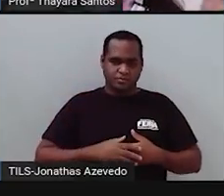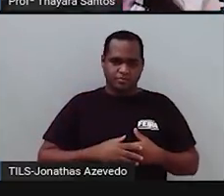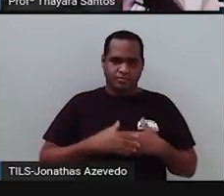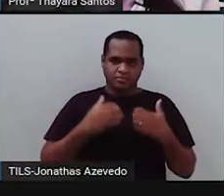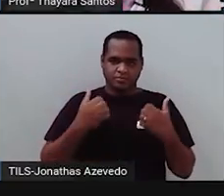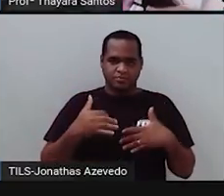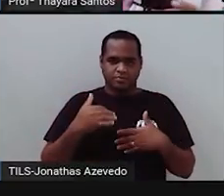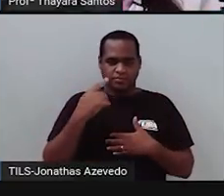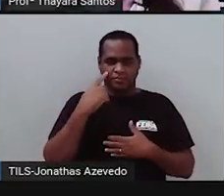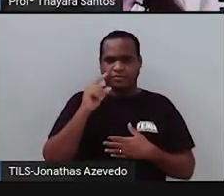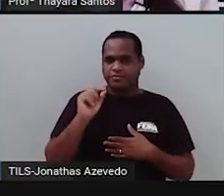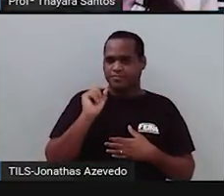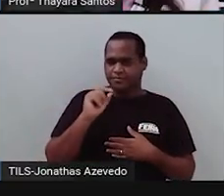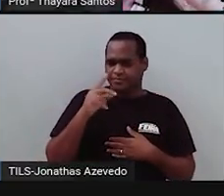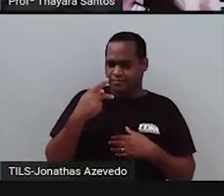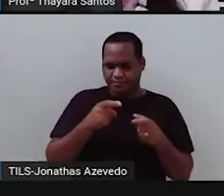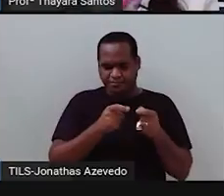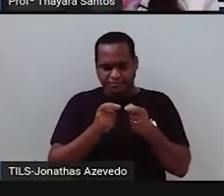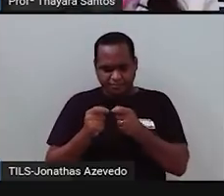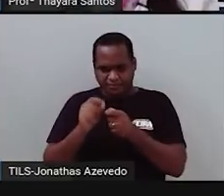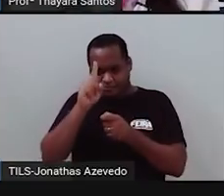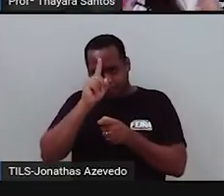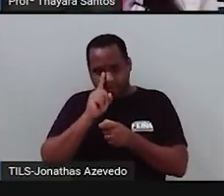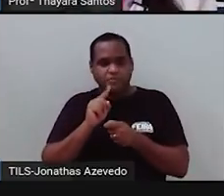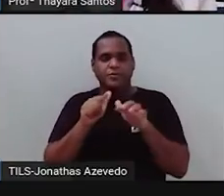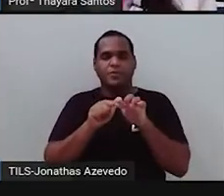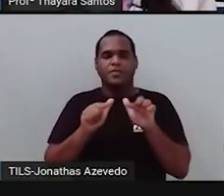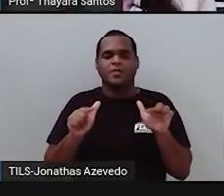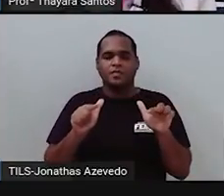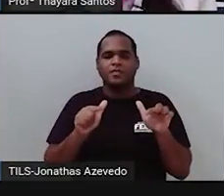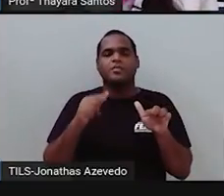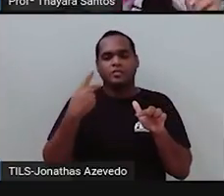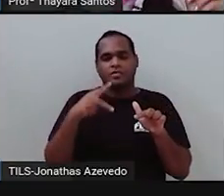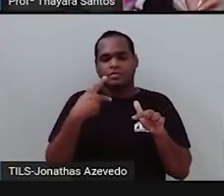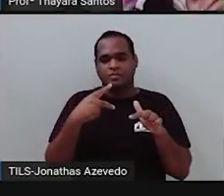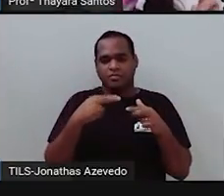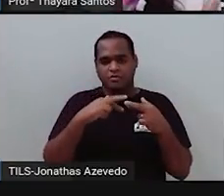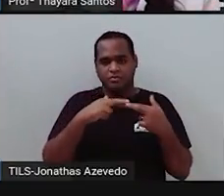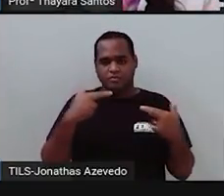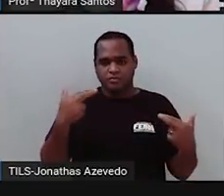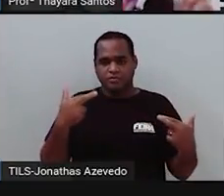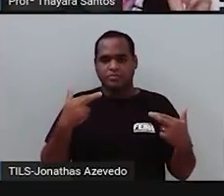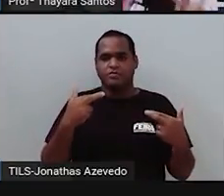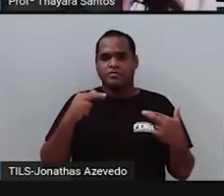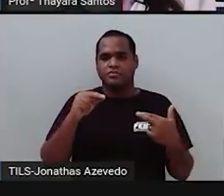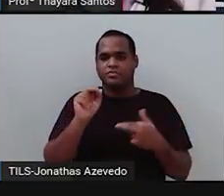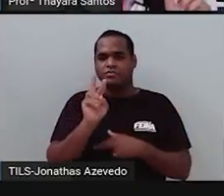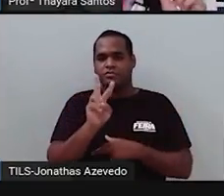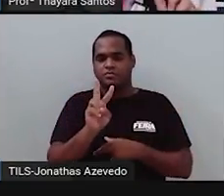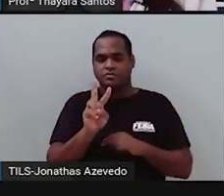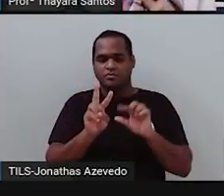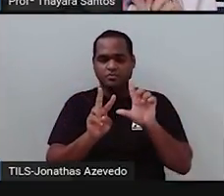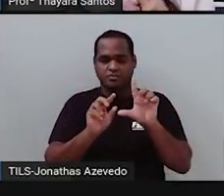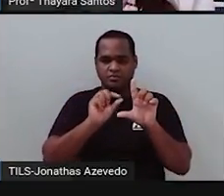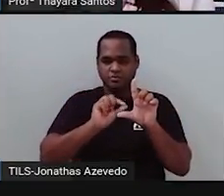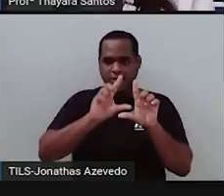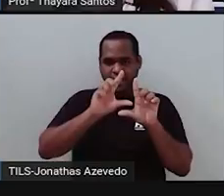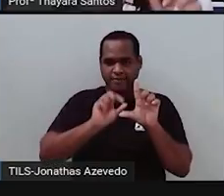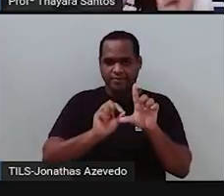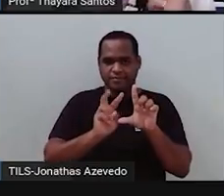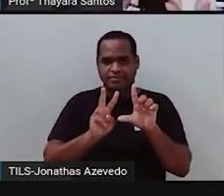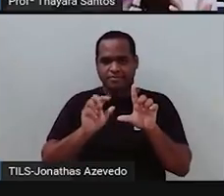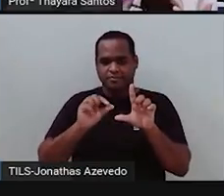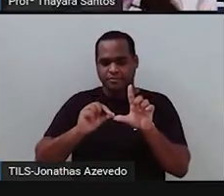viu que as sementes amarelas e lisas têm genótipo V, V, R, R.